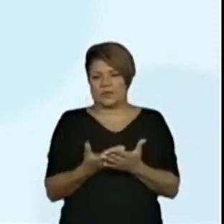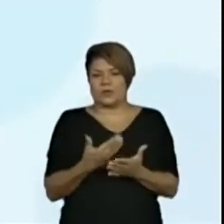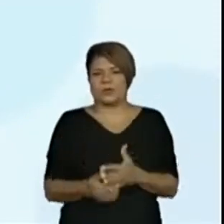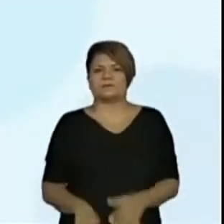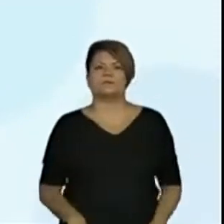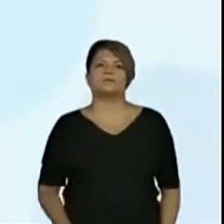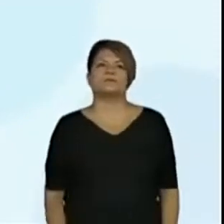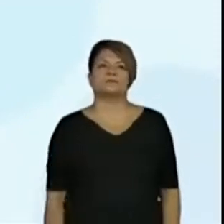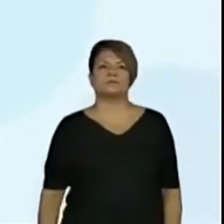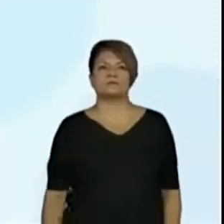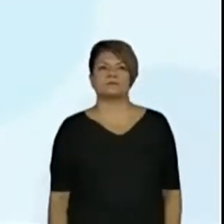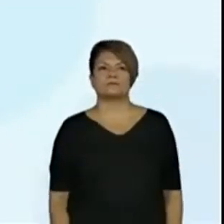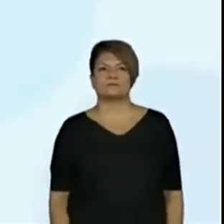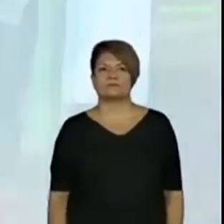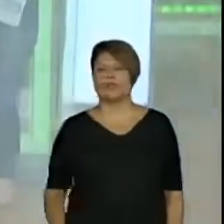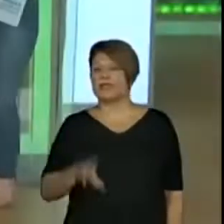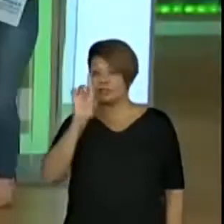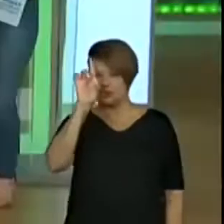Diretor.